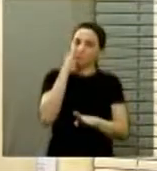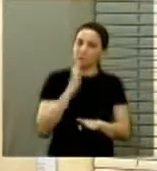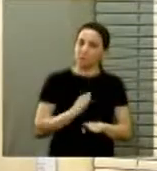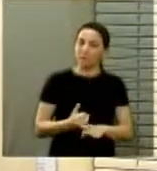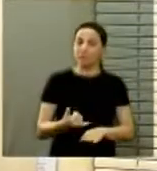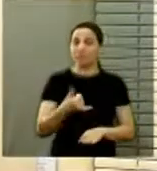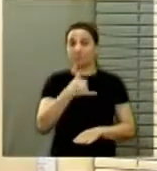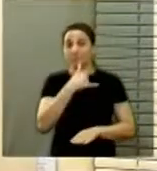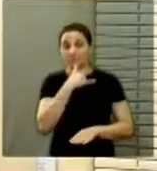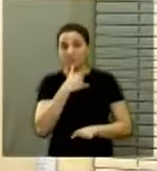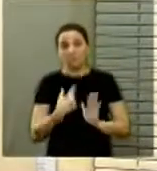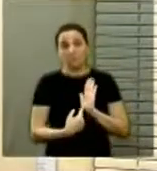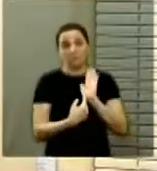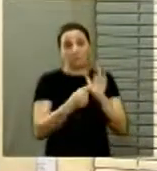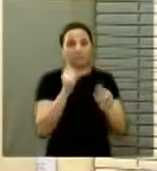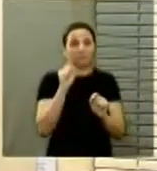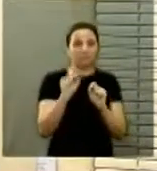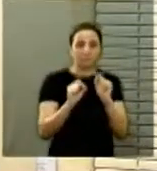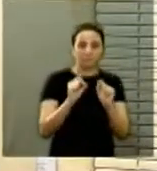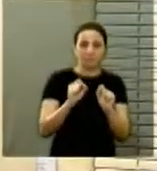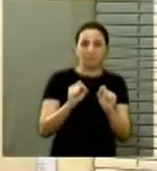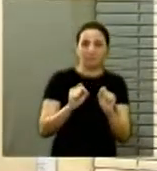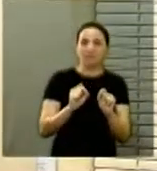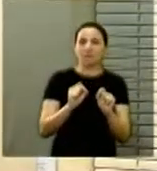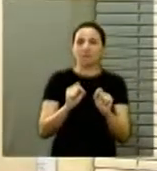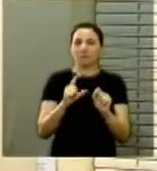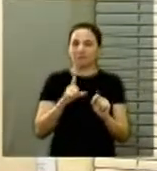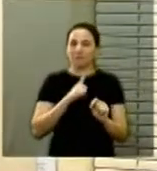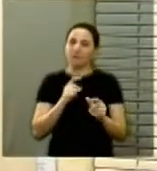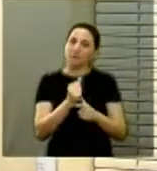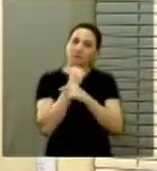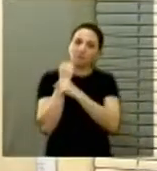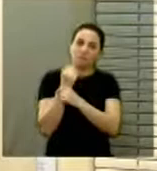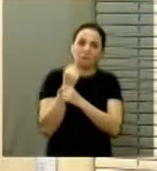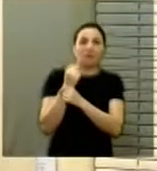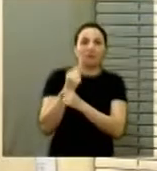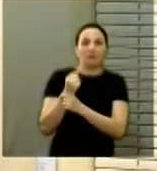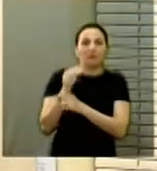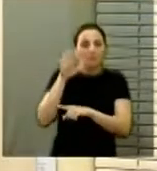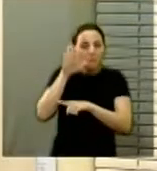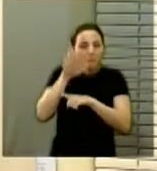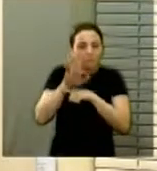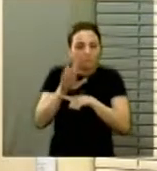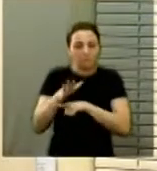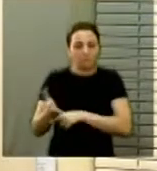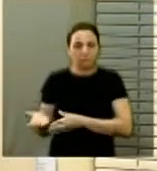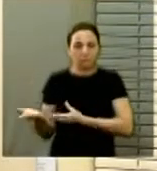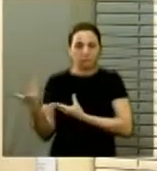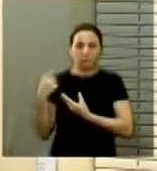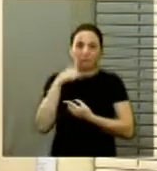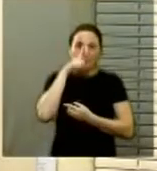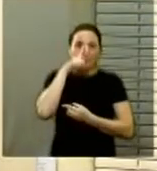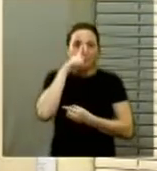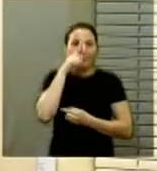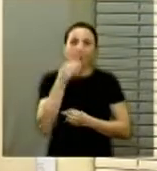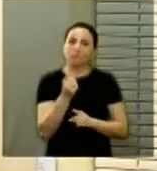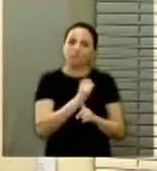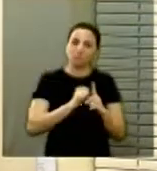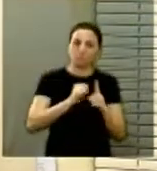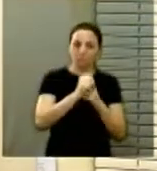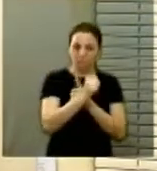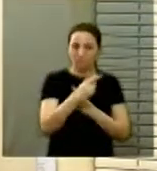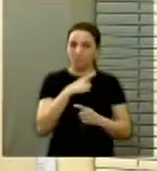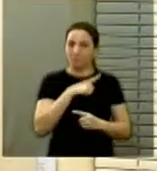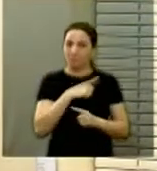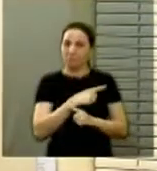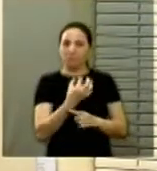Infelizmente, constata-se que, ao flexibilizar garantias que protegem esses adolescentes em situação de vulnerabilidade, sob